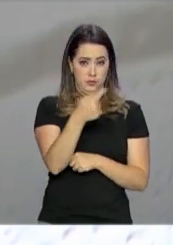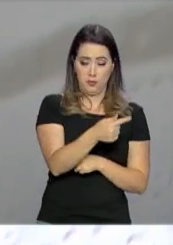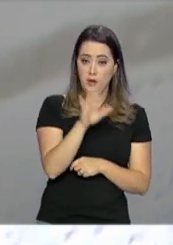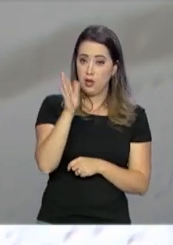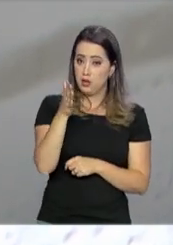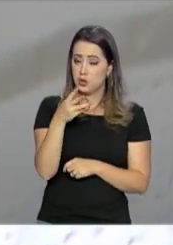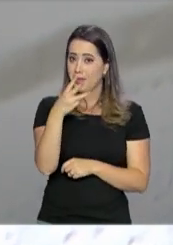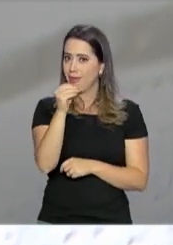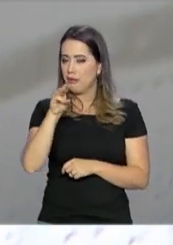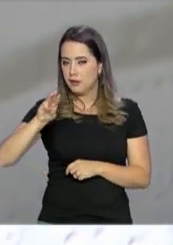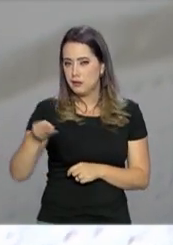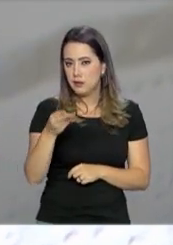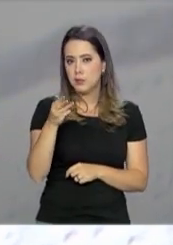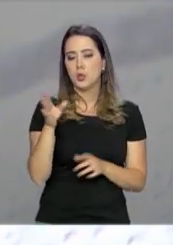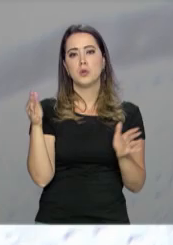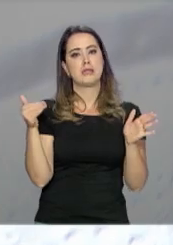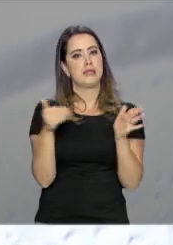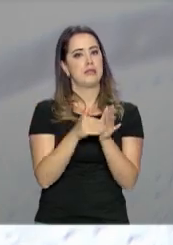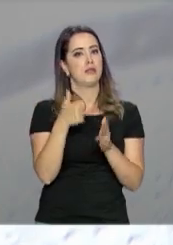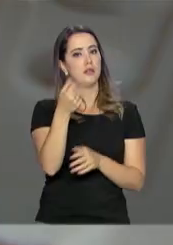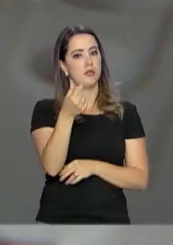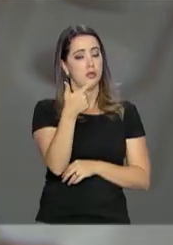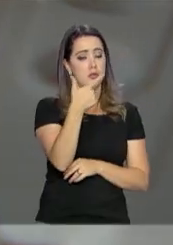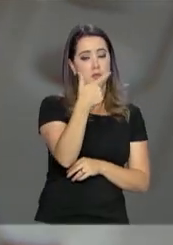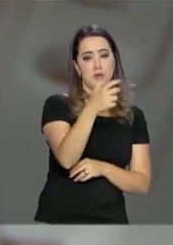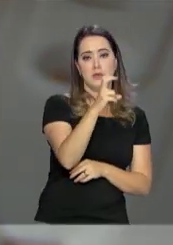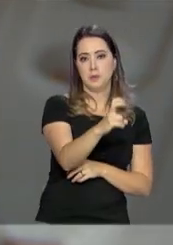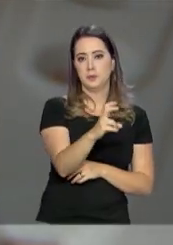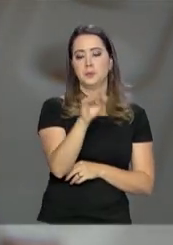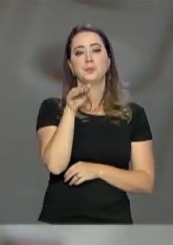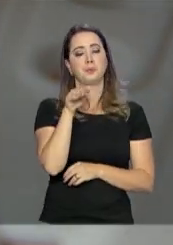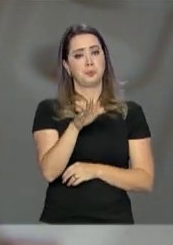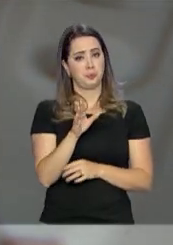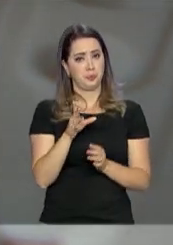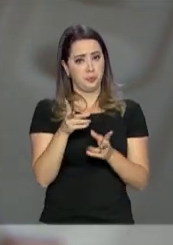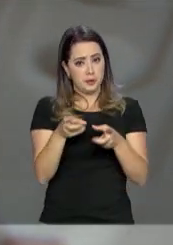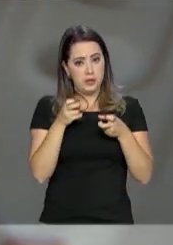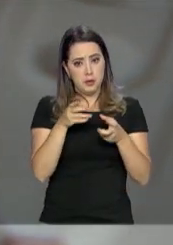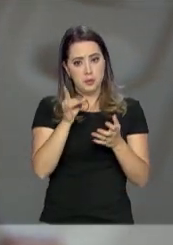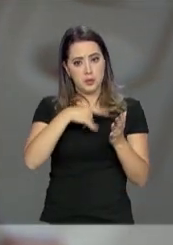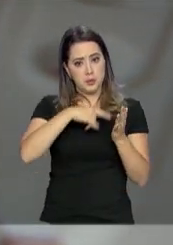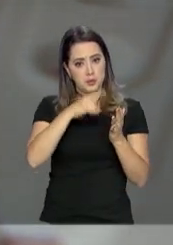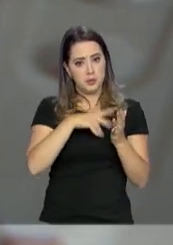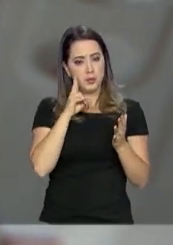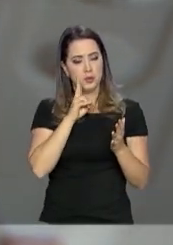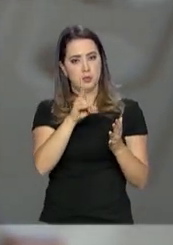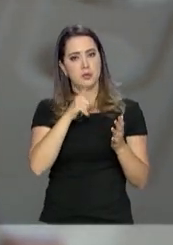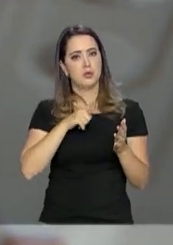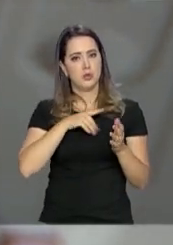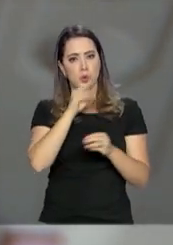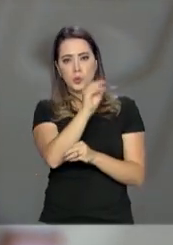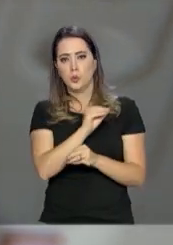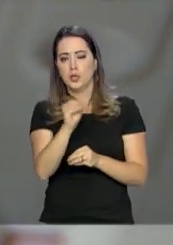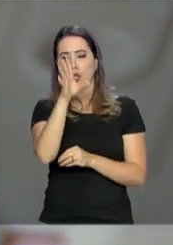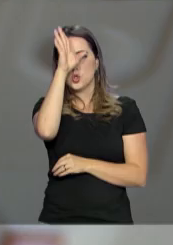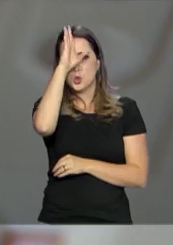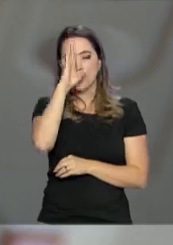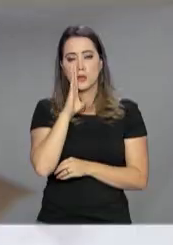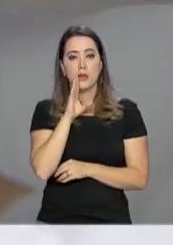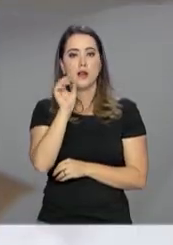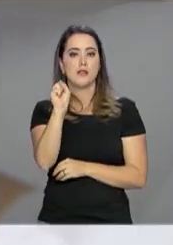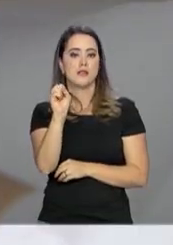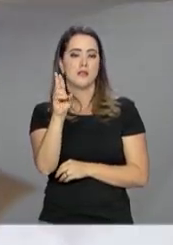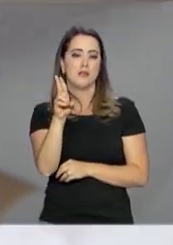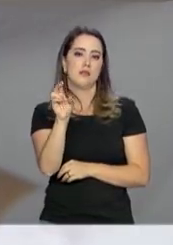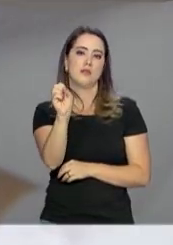milhões de testes até 2025. Além do diagnóstico, a pessoa também pode ter o tratamento gratuito pelo